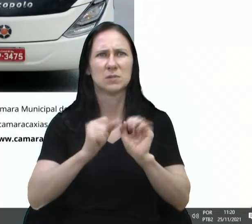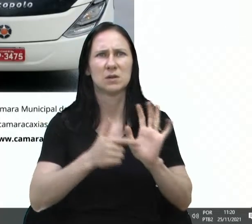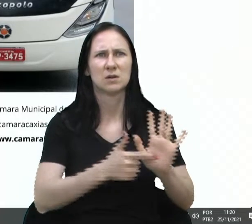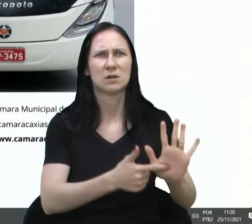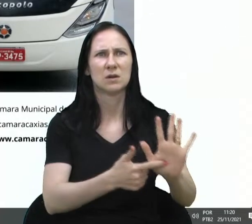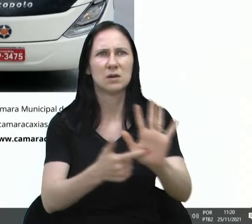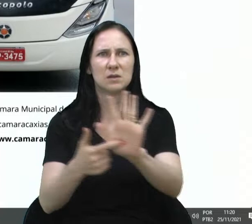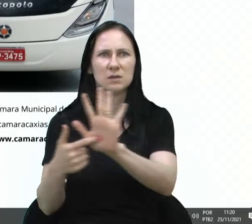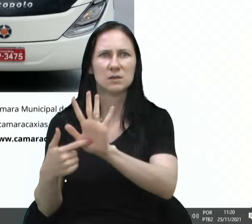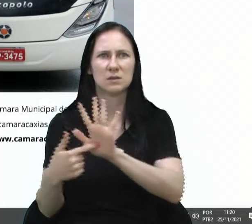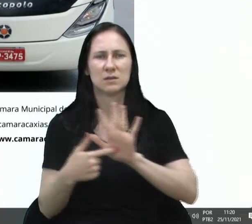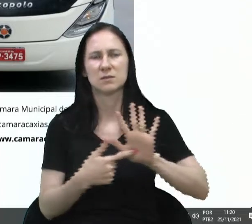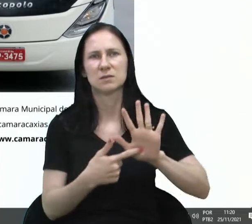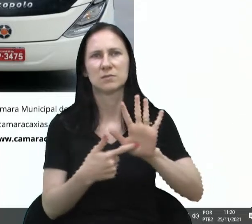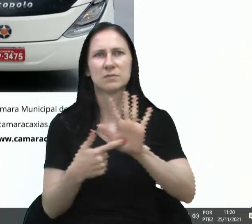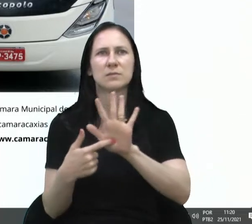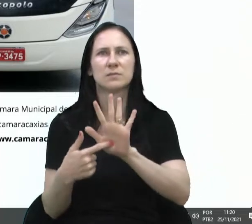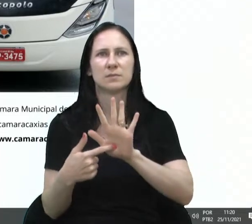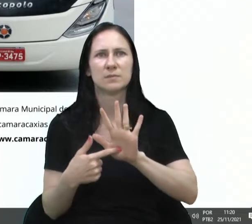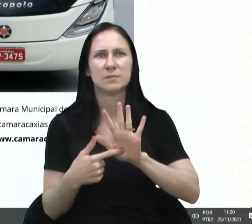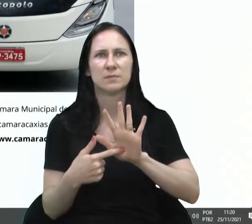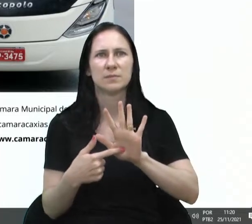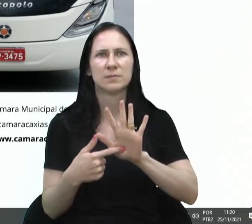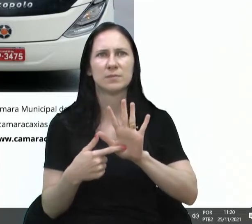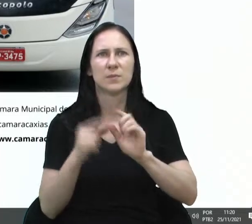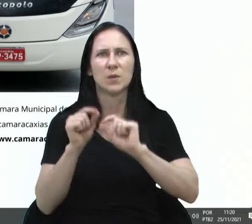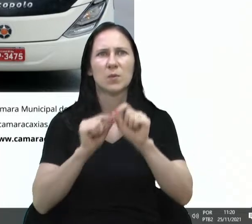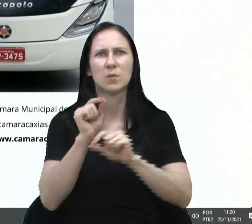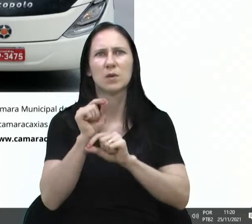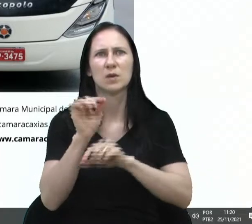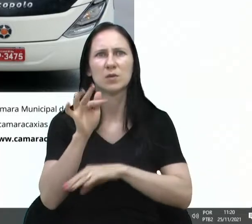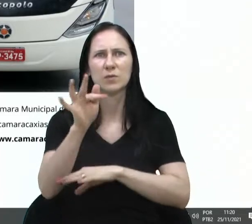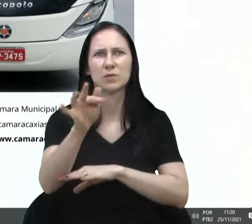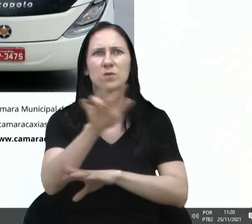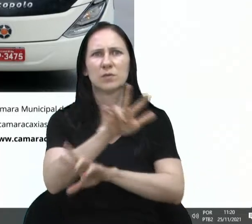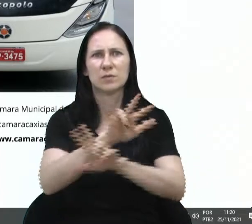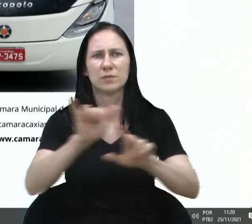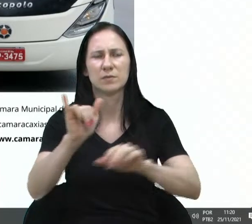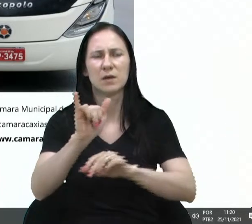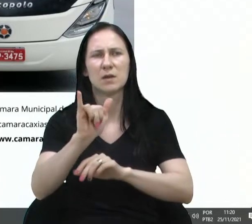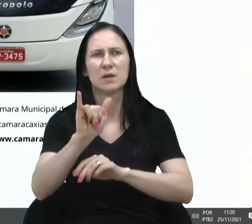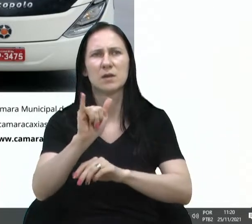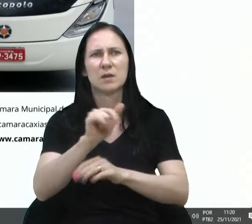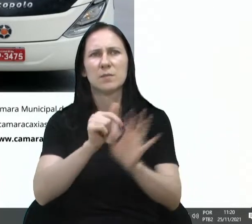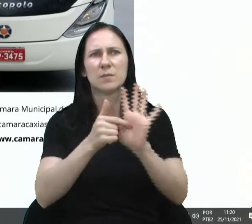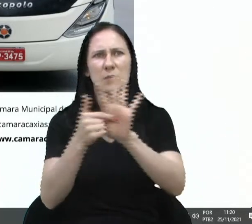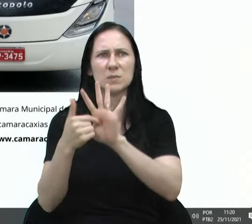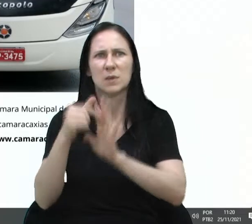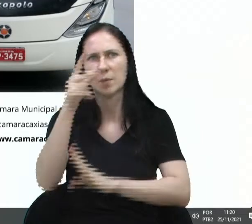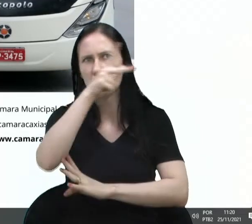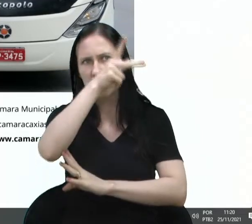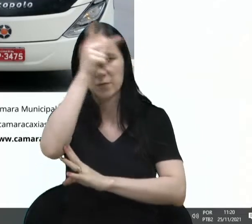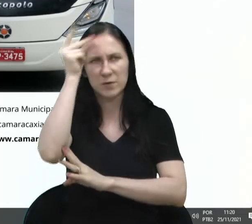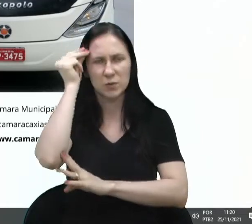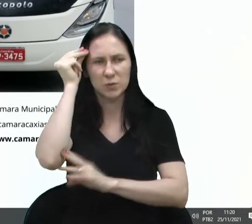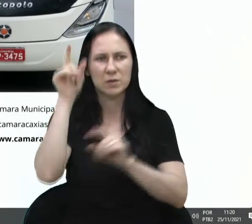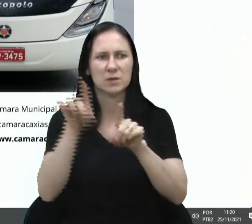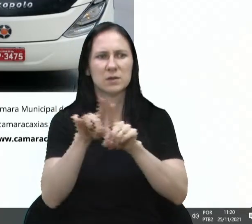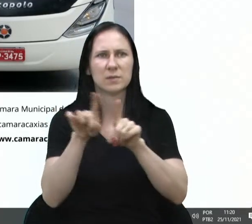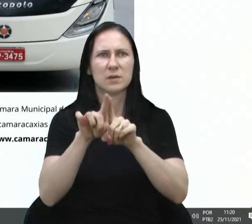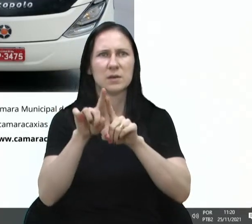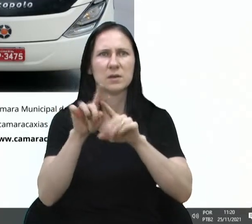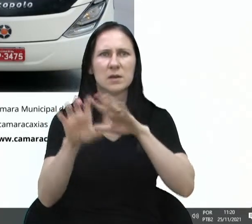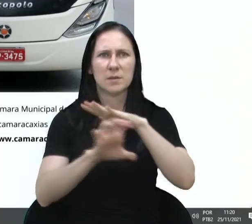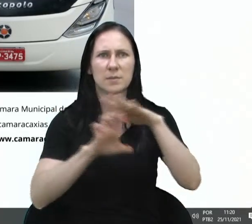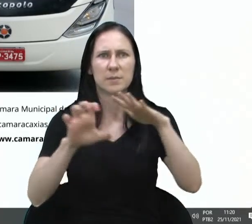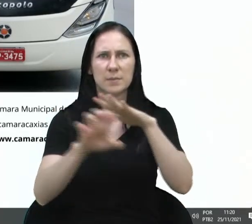o empecilho que logo ali na frente vai respingar, tanto para a Prefeitura, tanto para a empresa, e muito